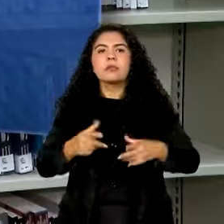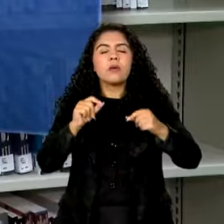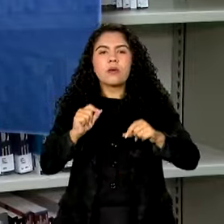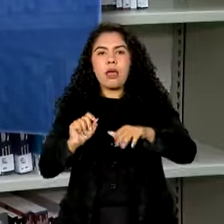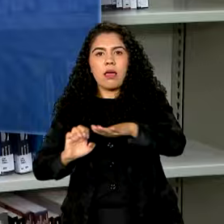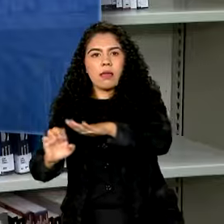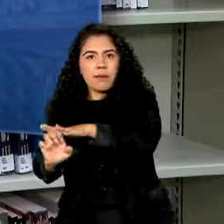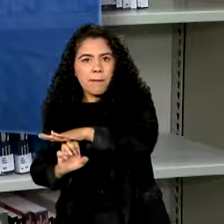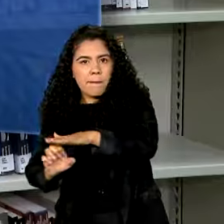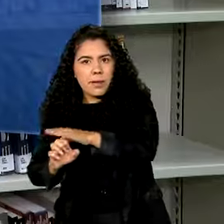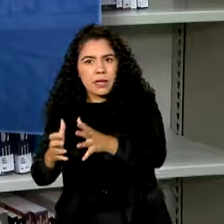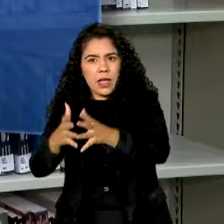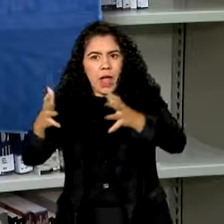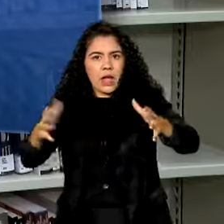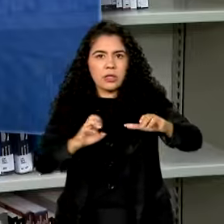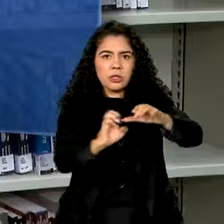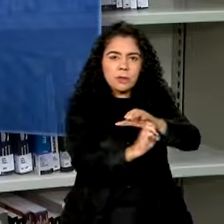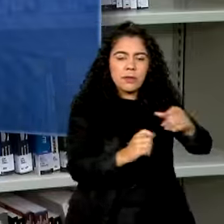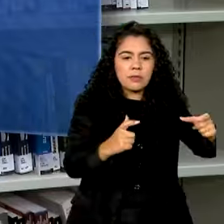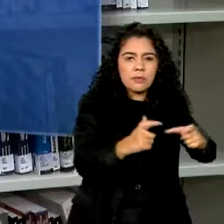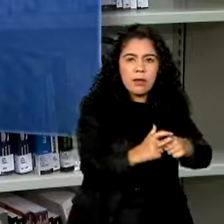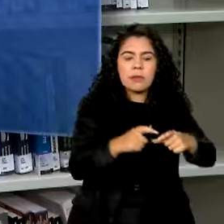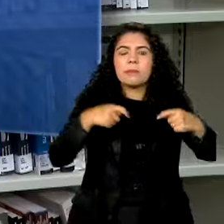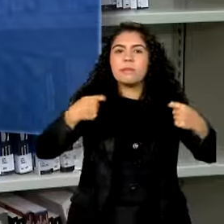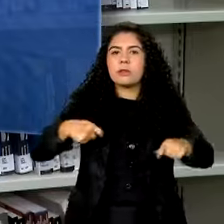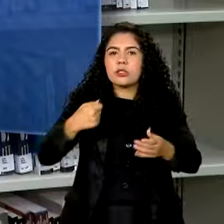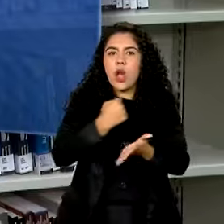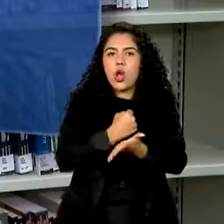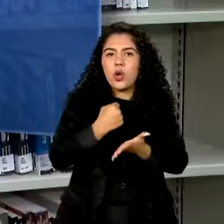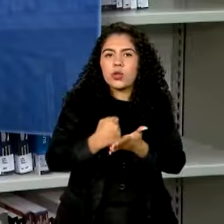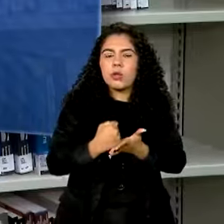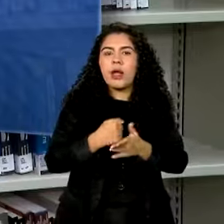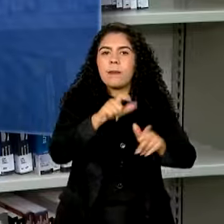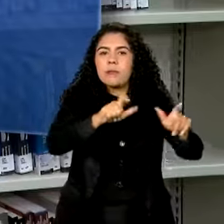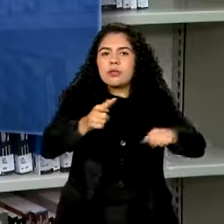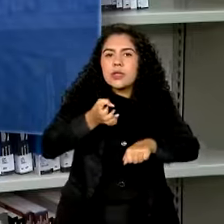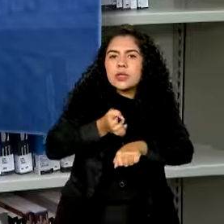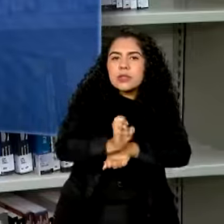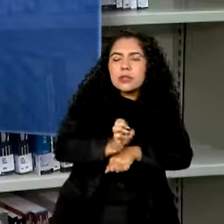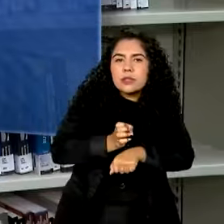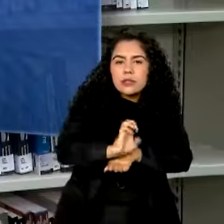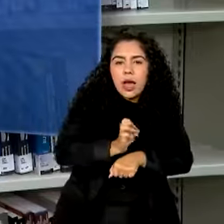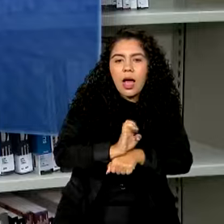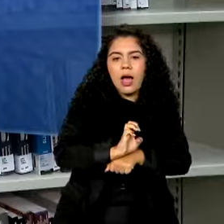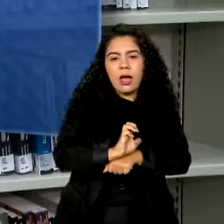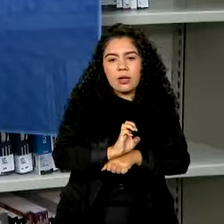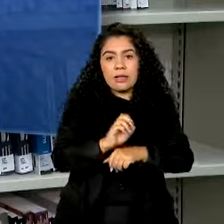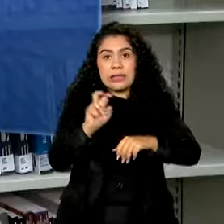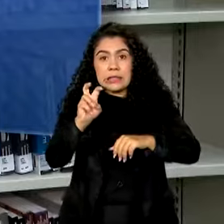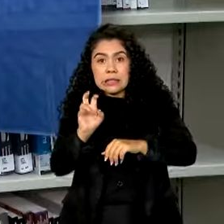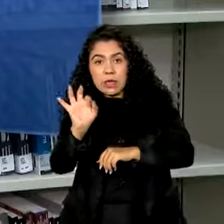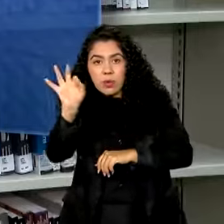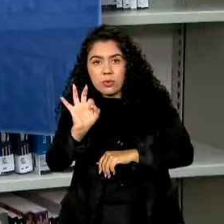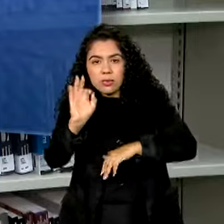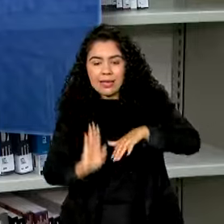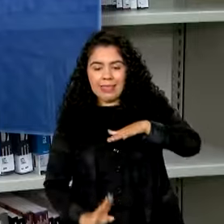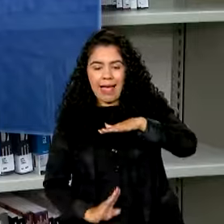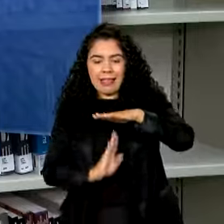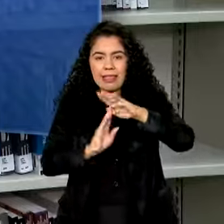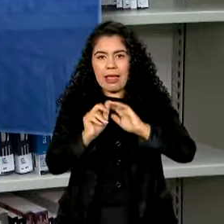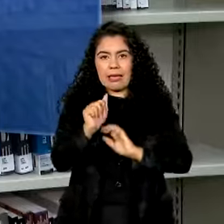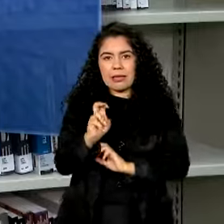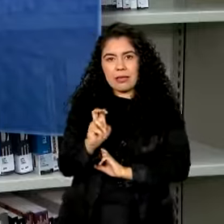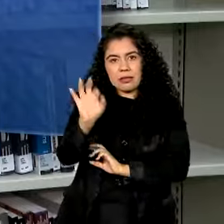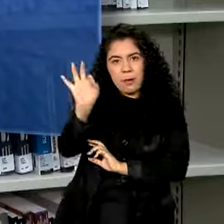contratar um número de aprendizes equivalente a, no mínimo, 5% e, no máximo, 15% do seu quadro de